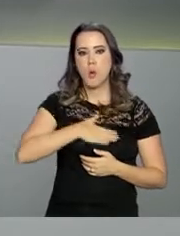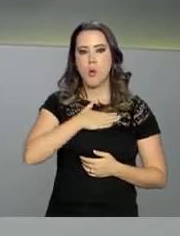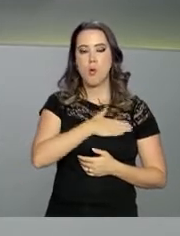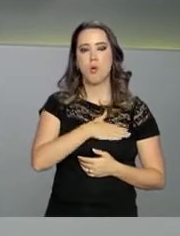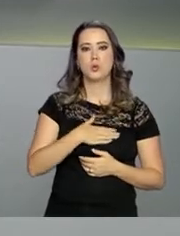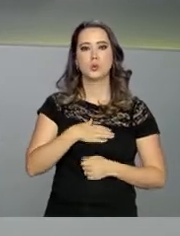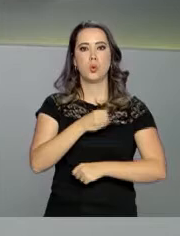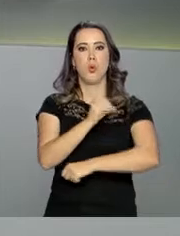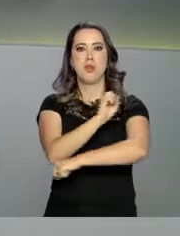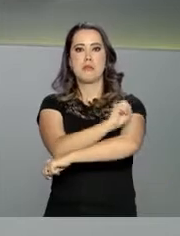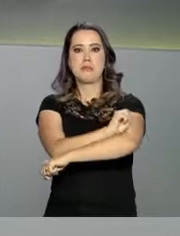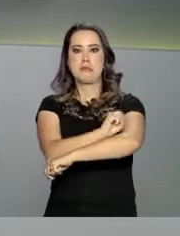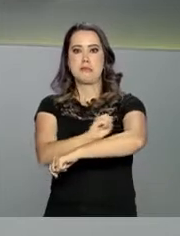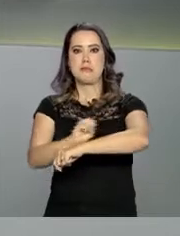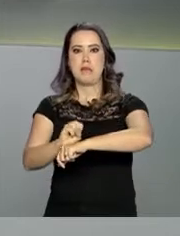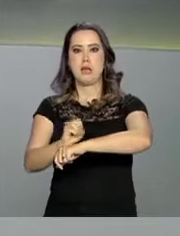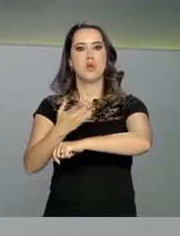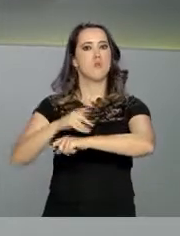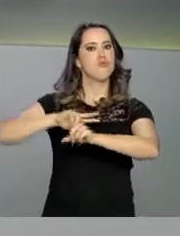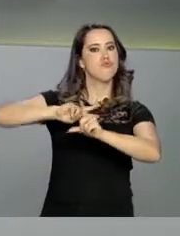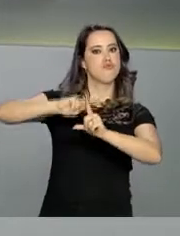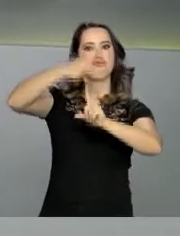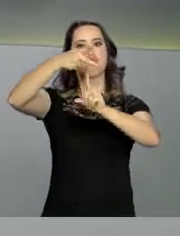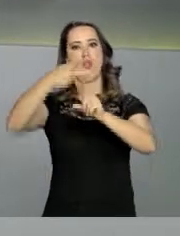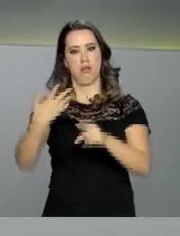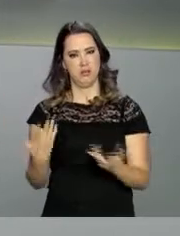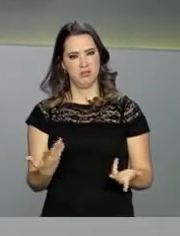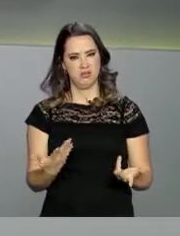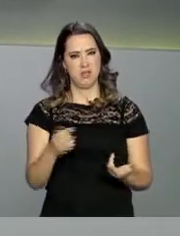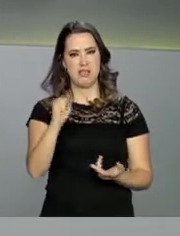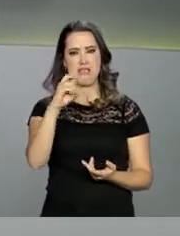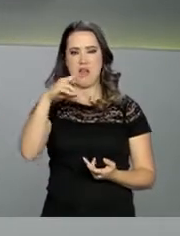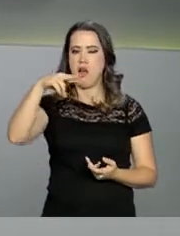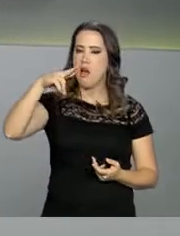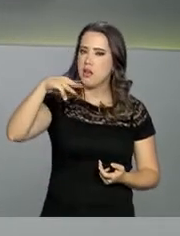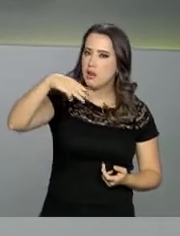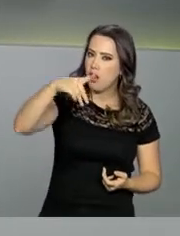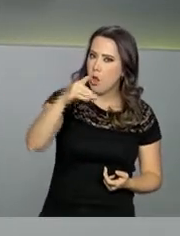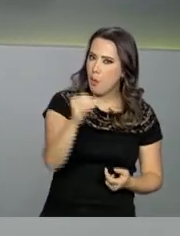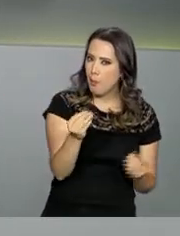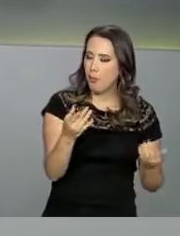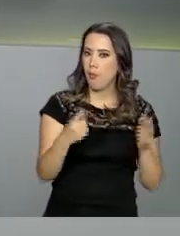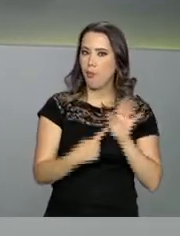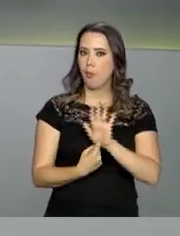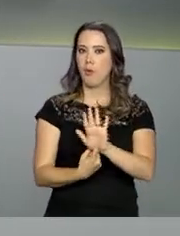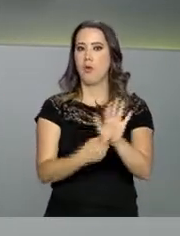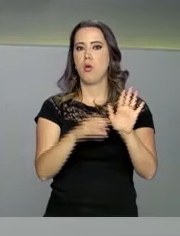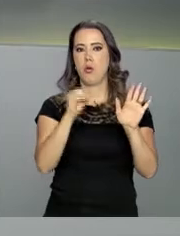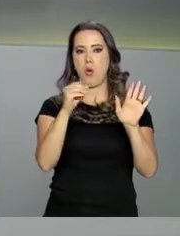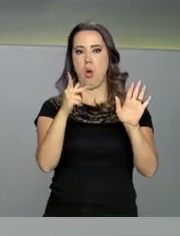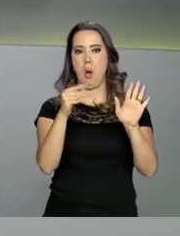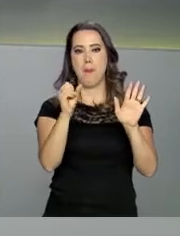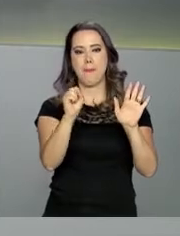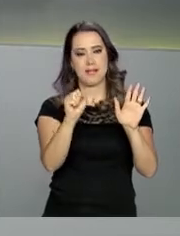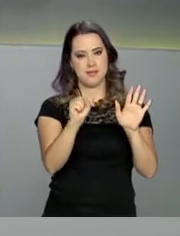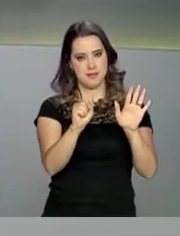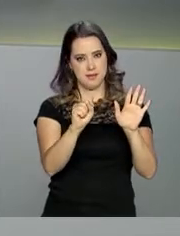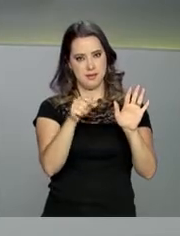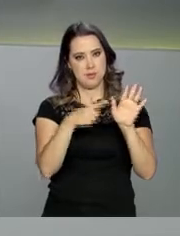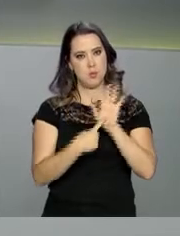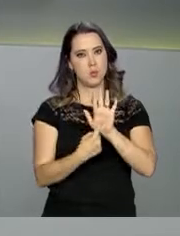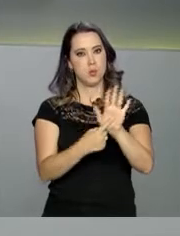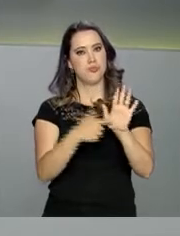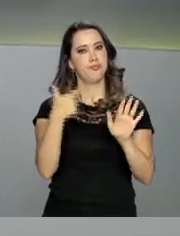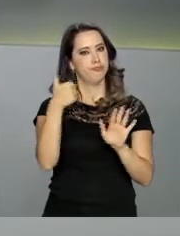casos de sarampo nas Américas mais que dobrou. Os dados da OPAS, divulgados nesta terça-feira, mostram que desde o dia 21 de